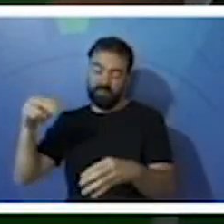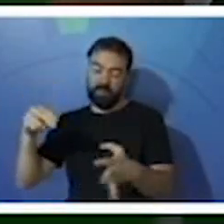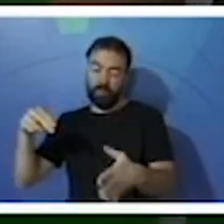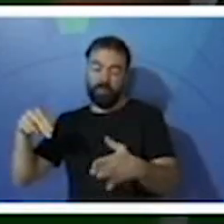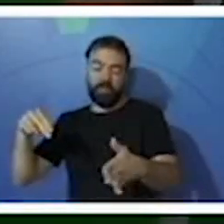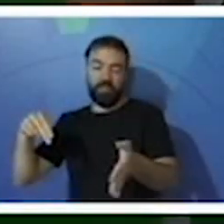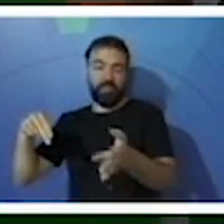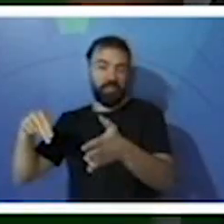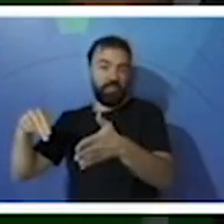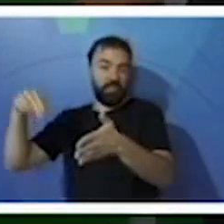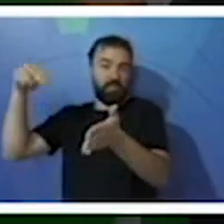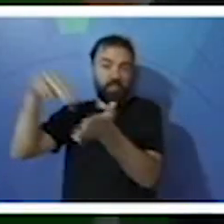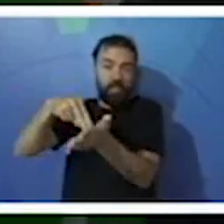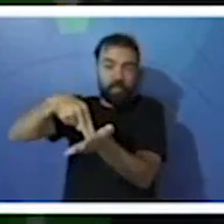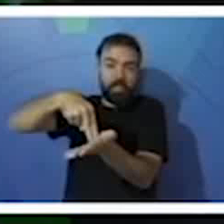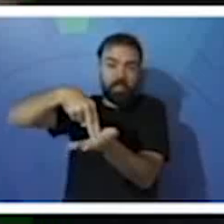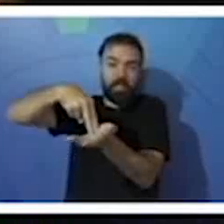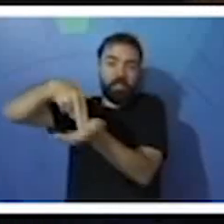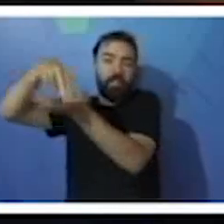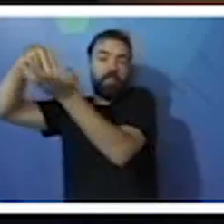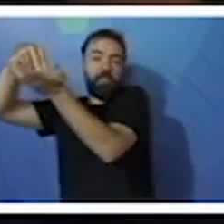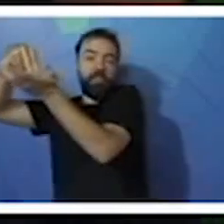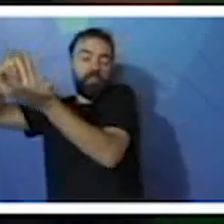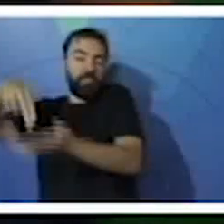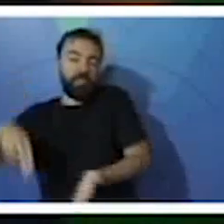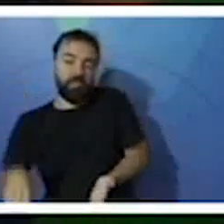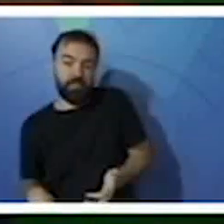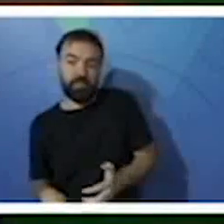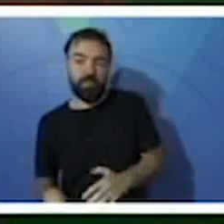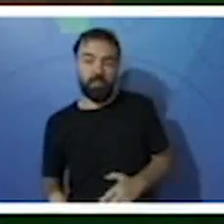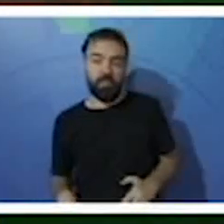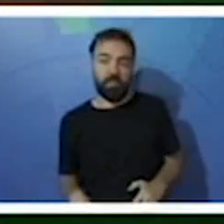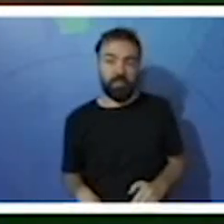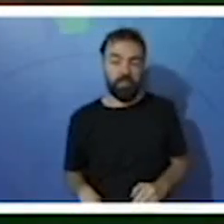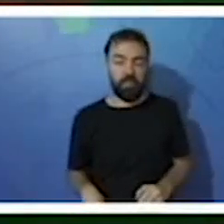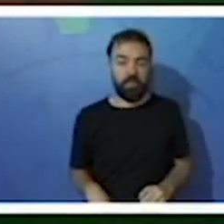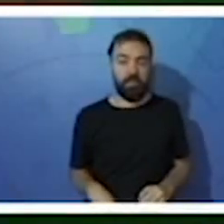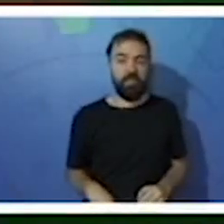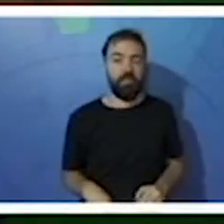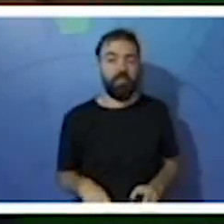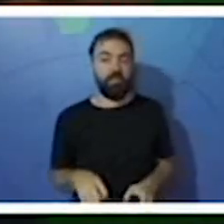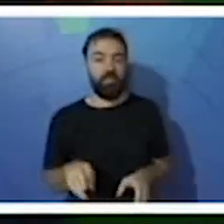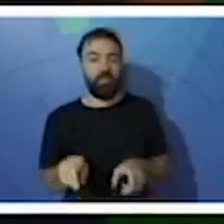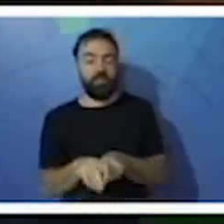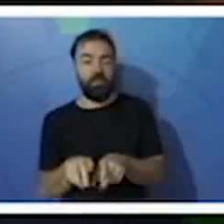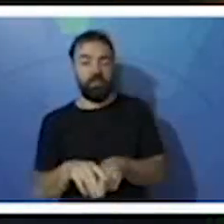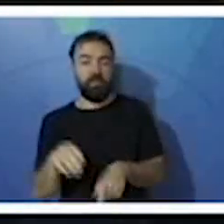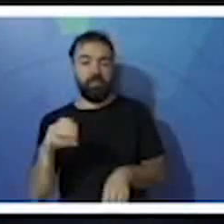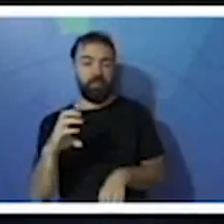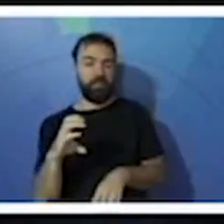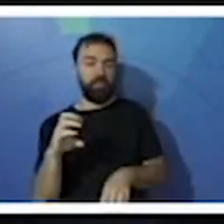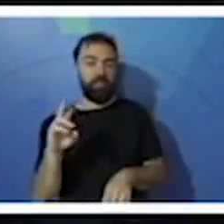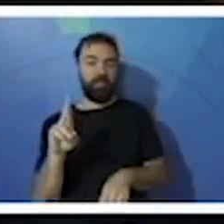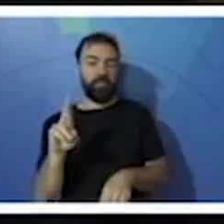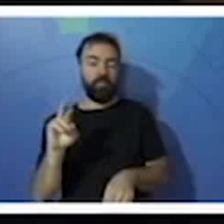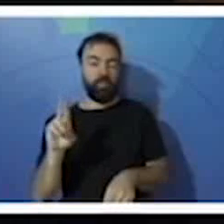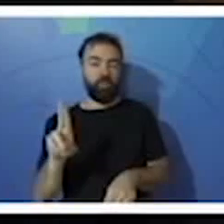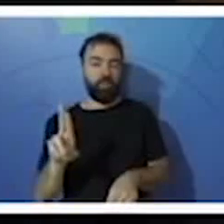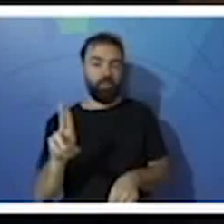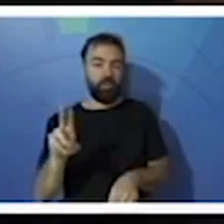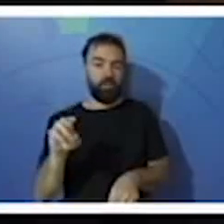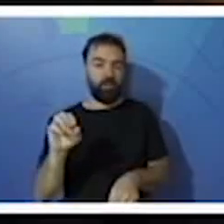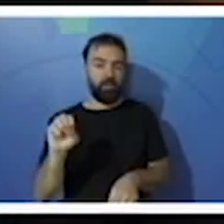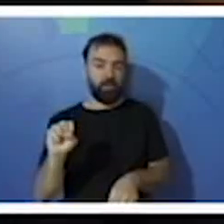para pegar o peixe, ok? E também os crustáceos em águas rasas. Então,